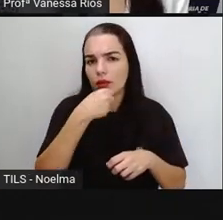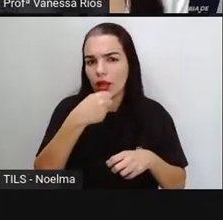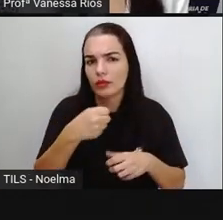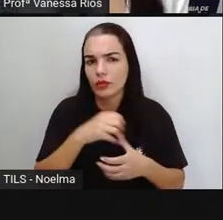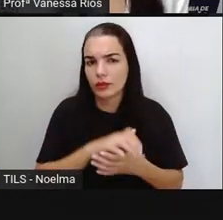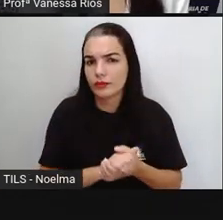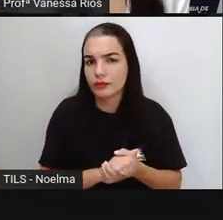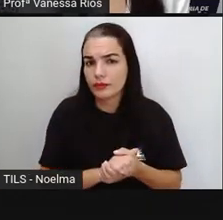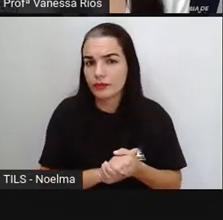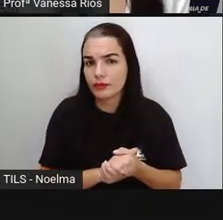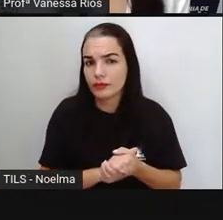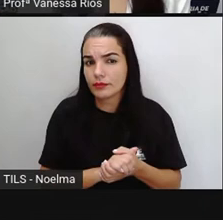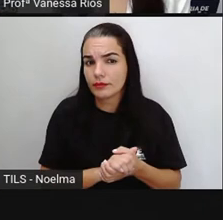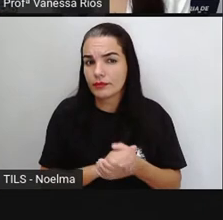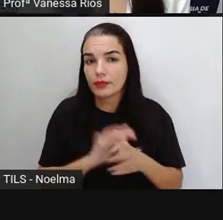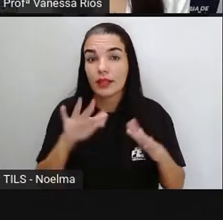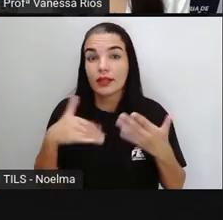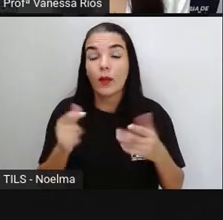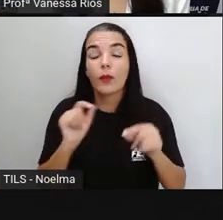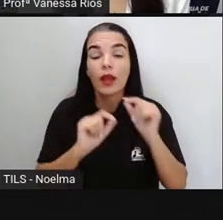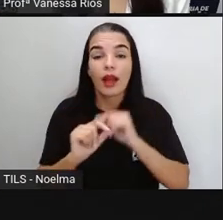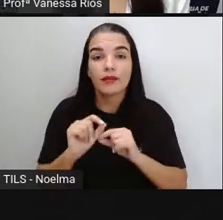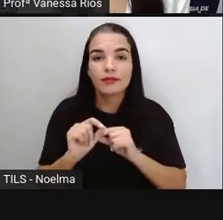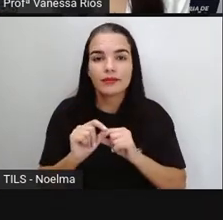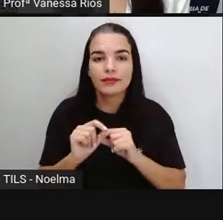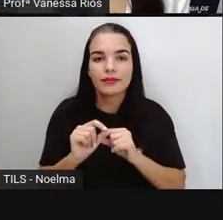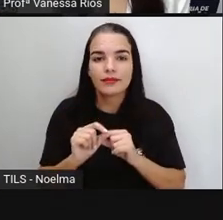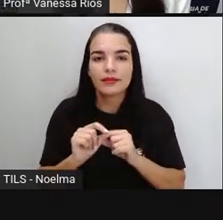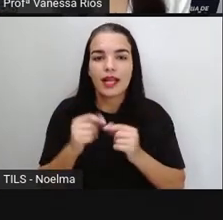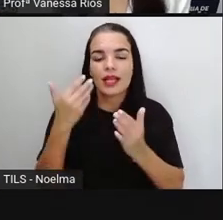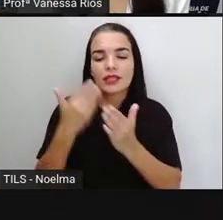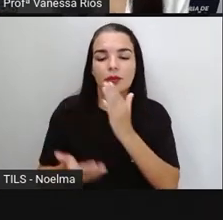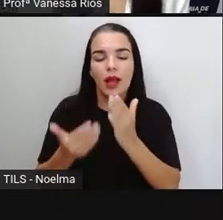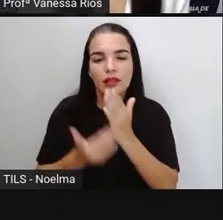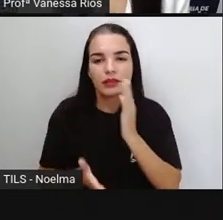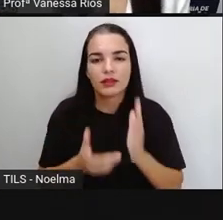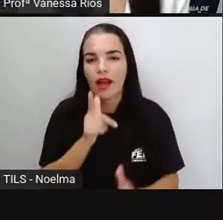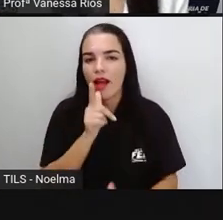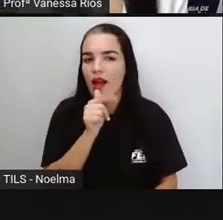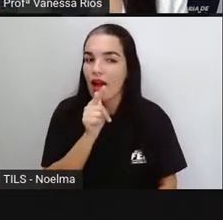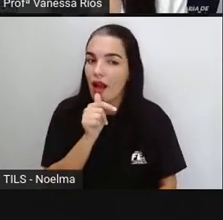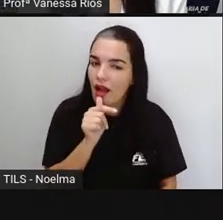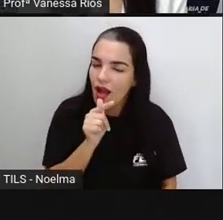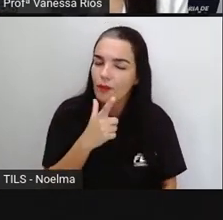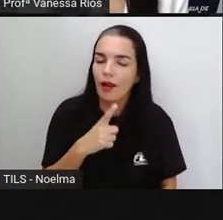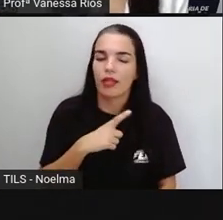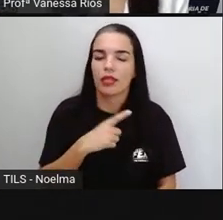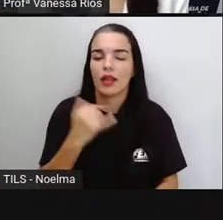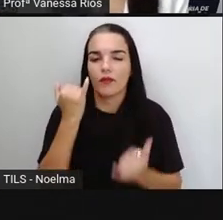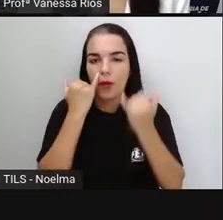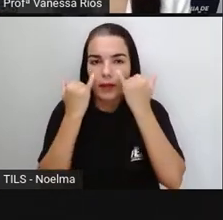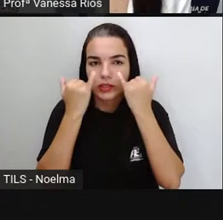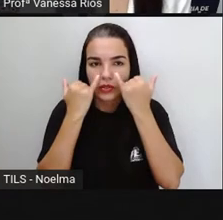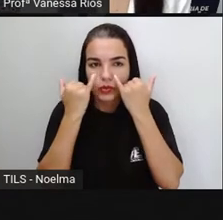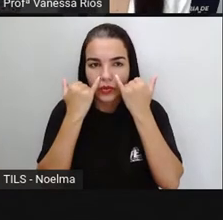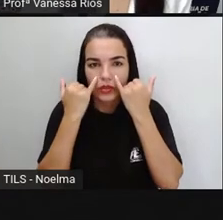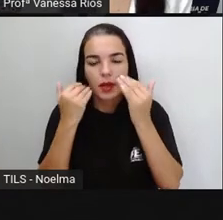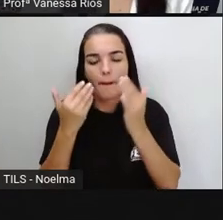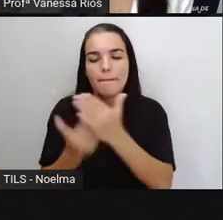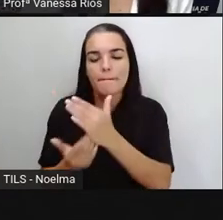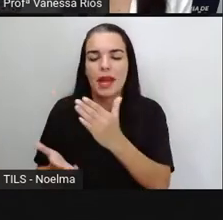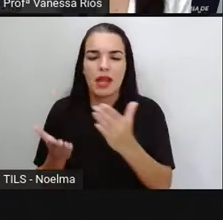Olha só. Trata aí da? Da água, né? Fala aí, traz informações relacionadas ao